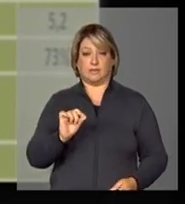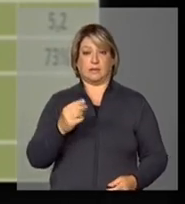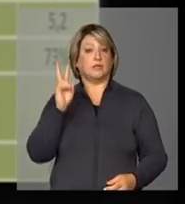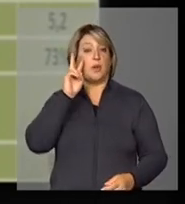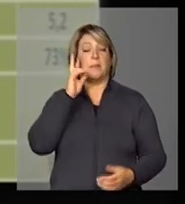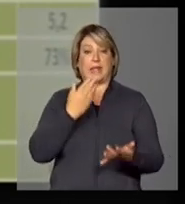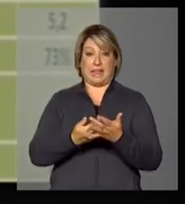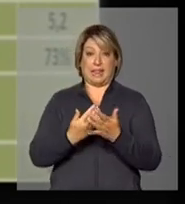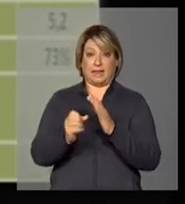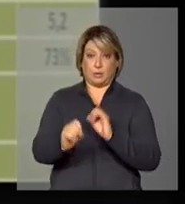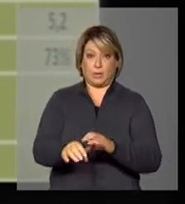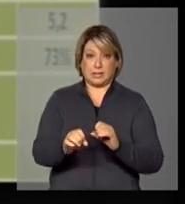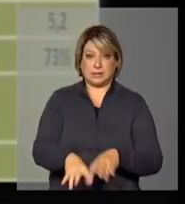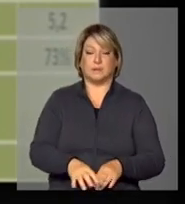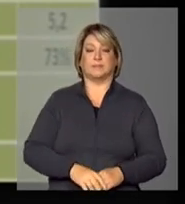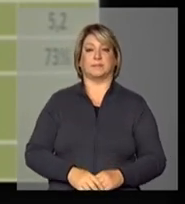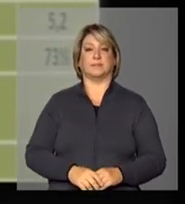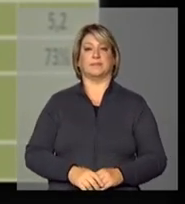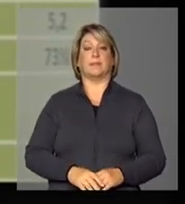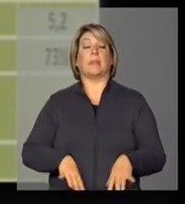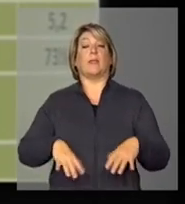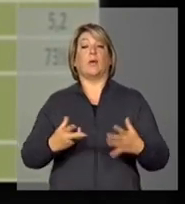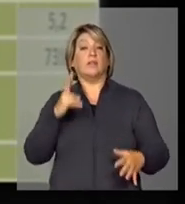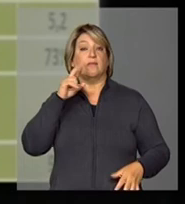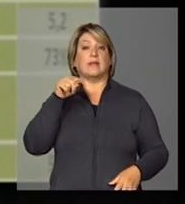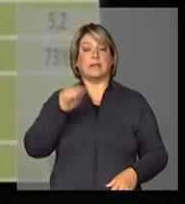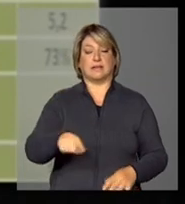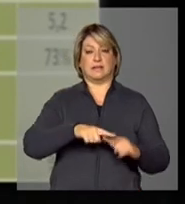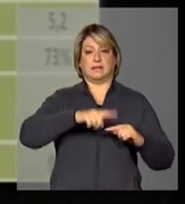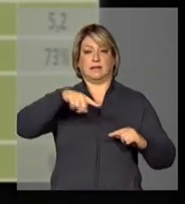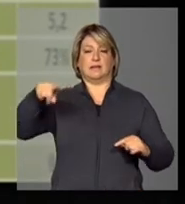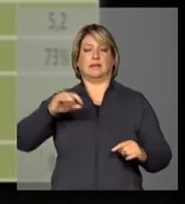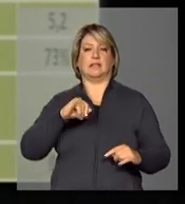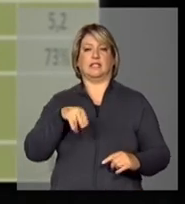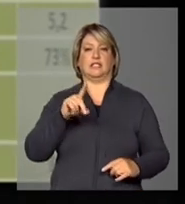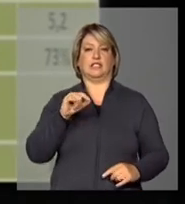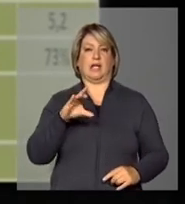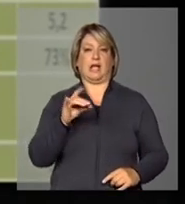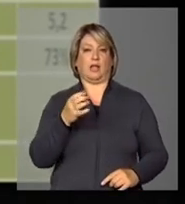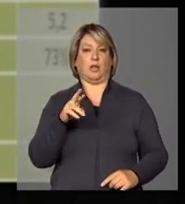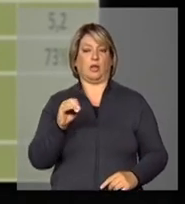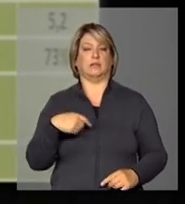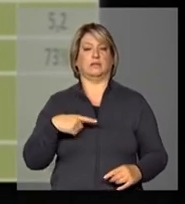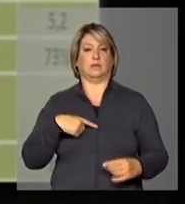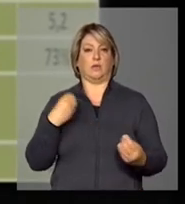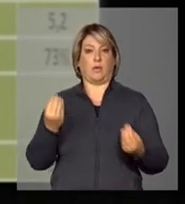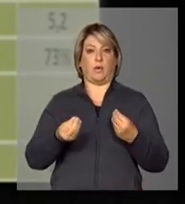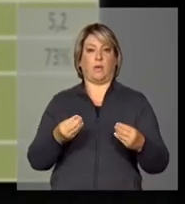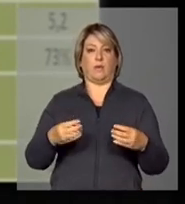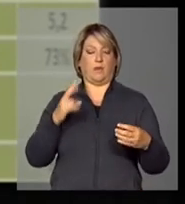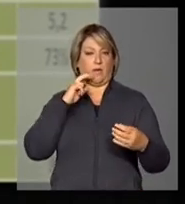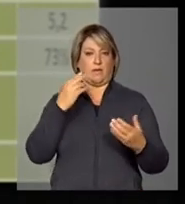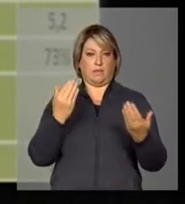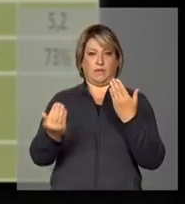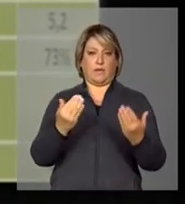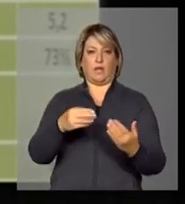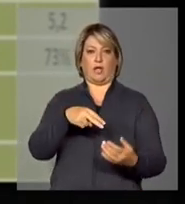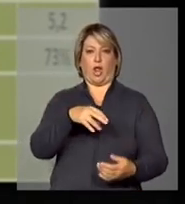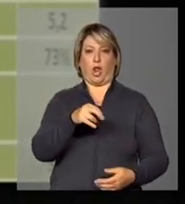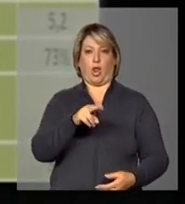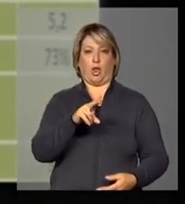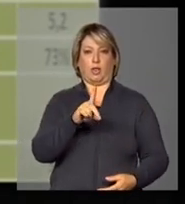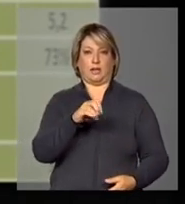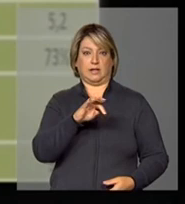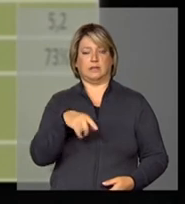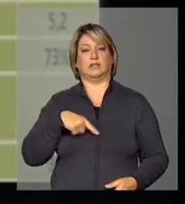educação, por exemplo, ao olharmos esses indicadores, e nós colocamos aí os indicadores extremos, entre o Nordeste e o Sudeste, fica